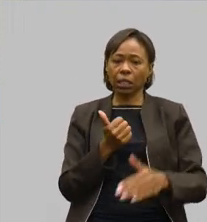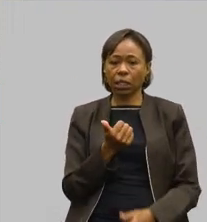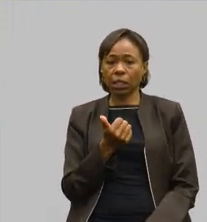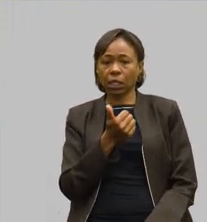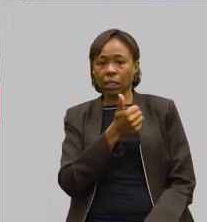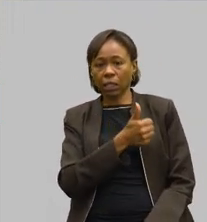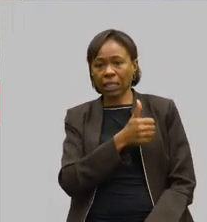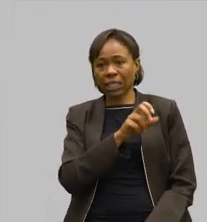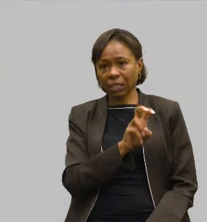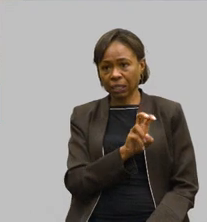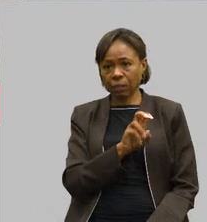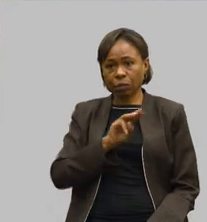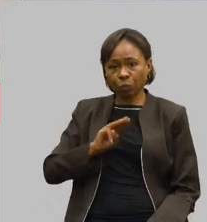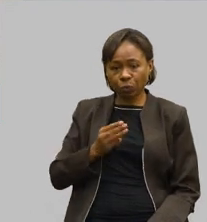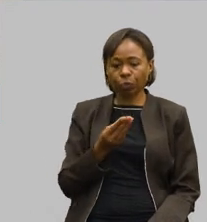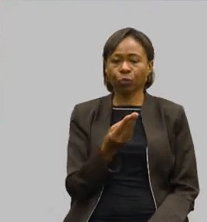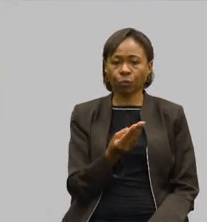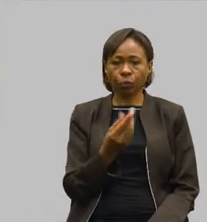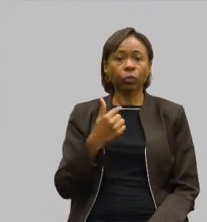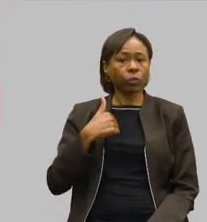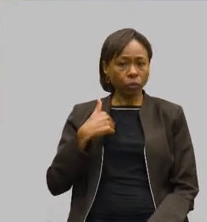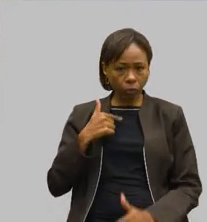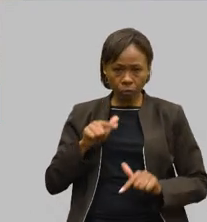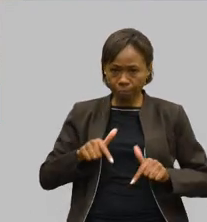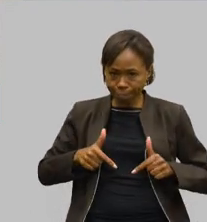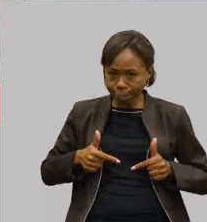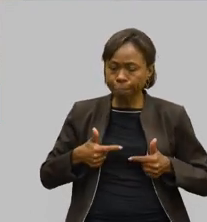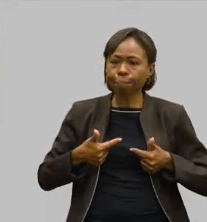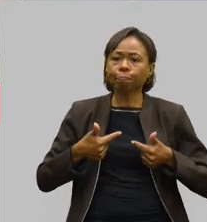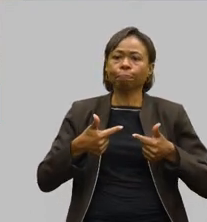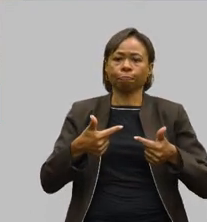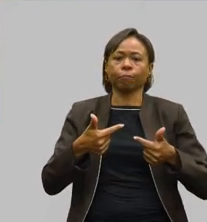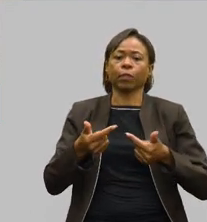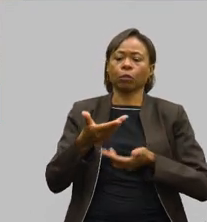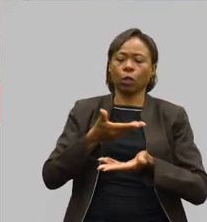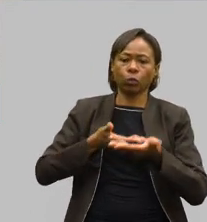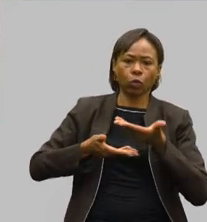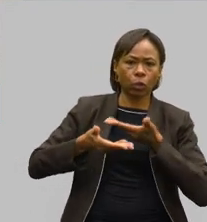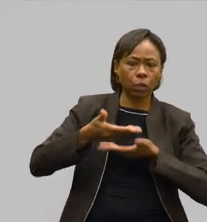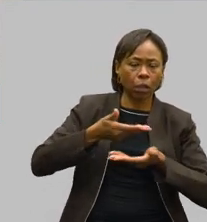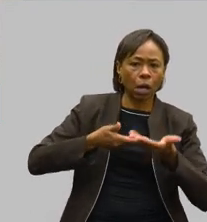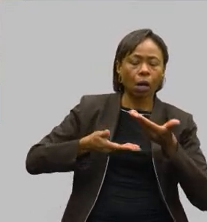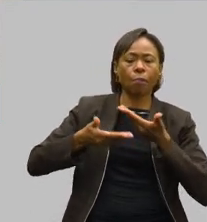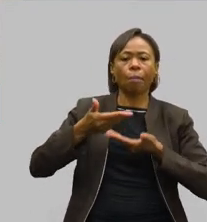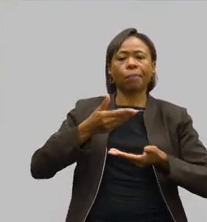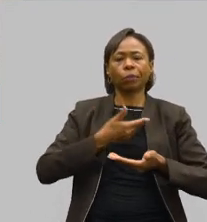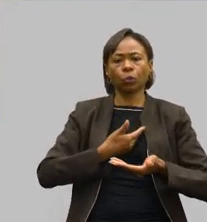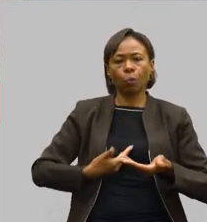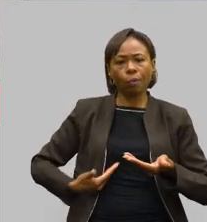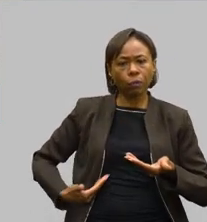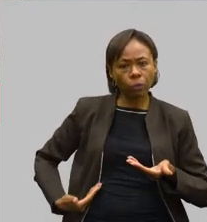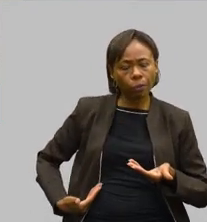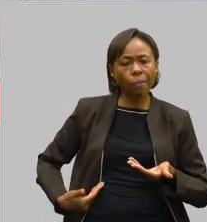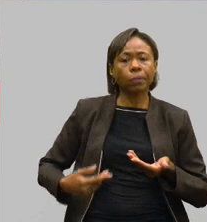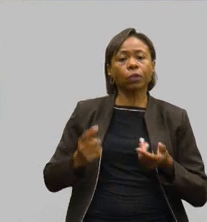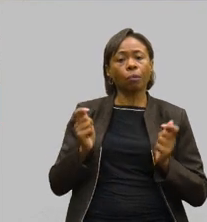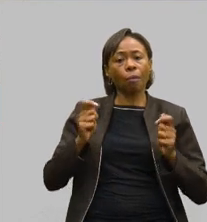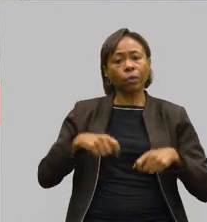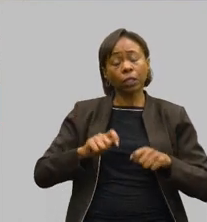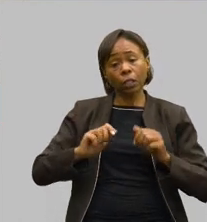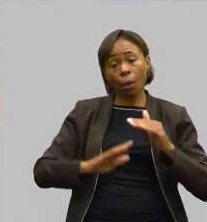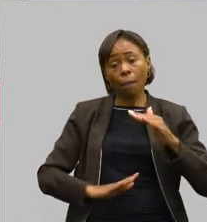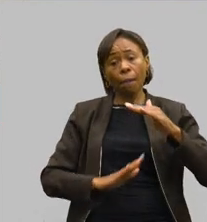aqui para poder trabalhar, para que nós possamos, através do diálogo e construção com o governo, poder chegar ainda na casa dos